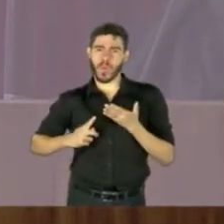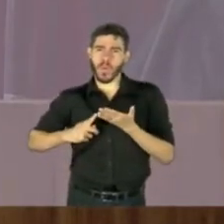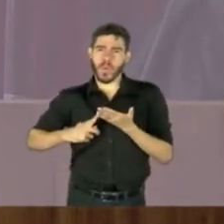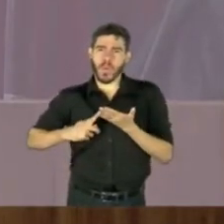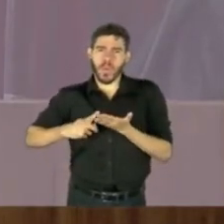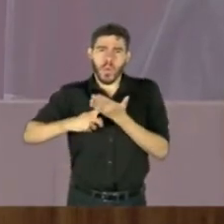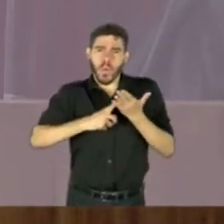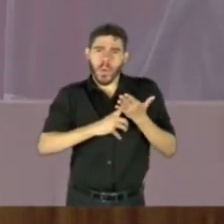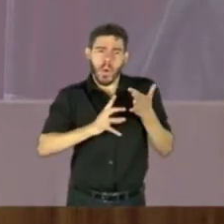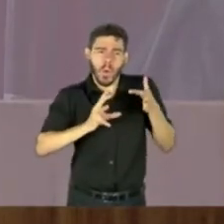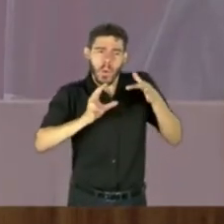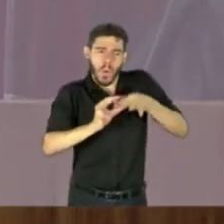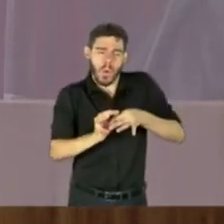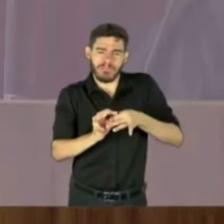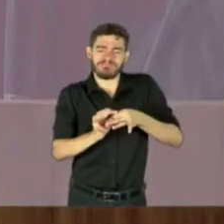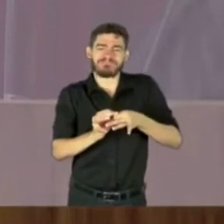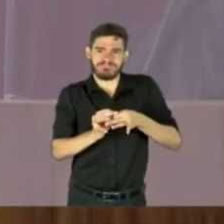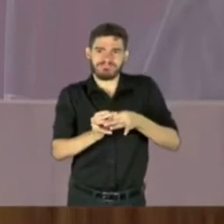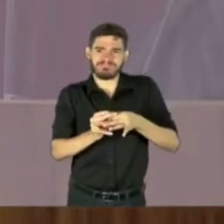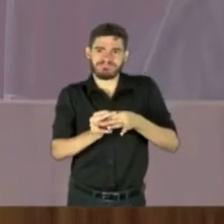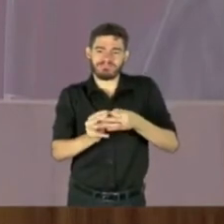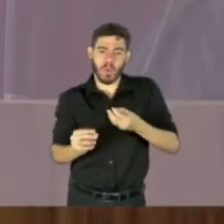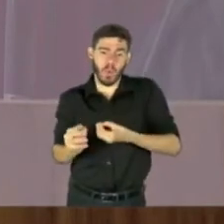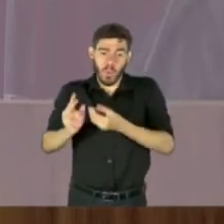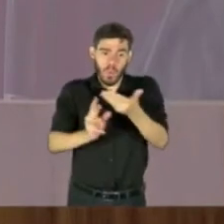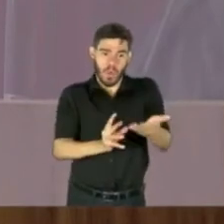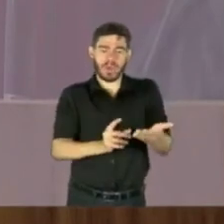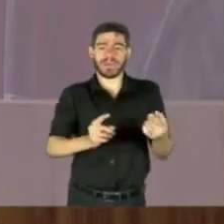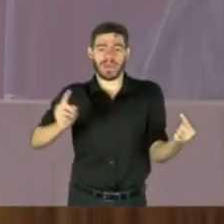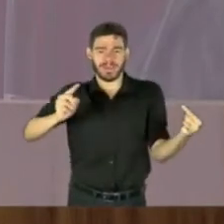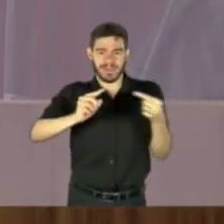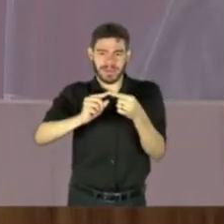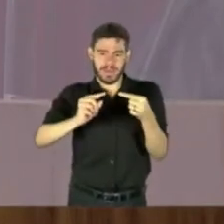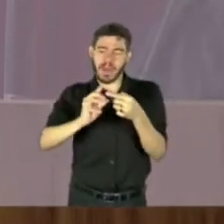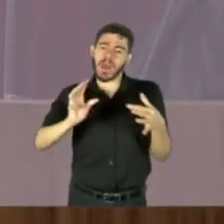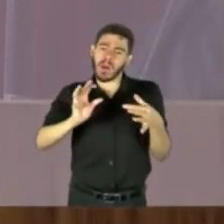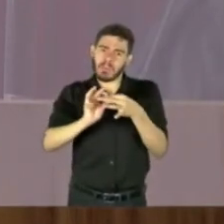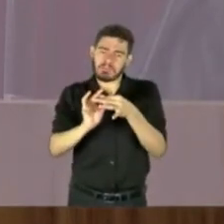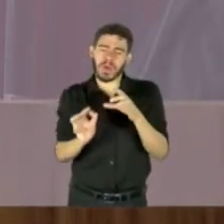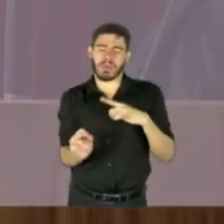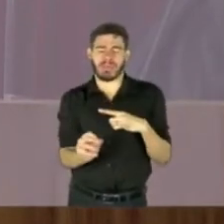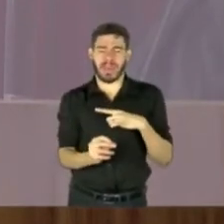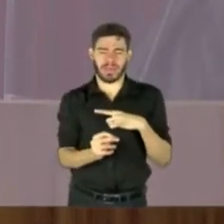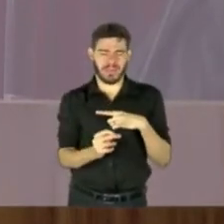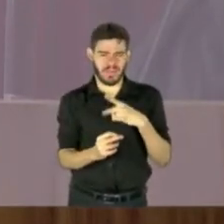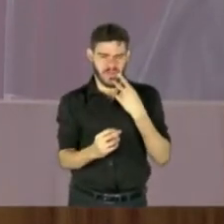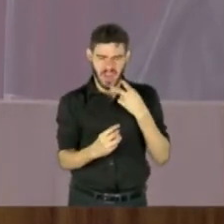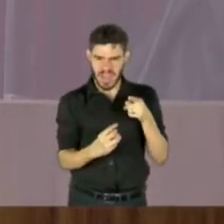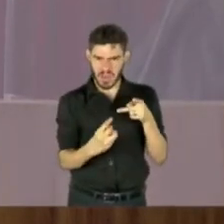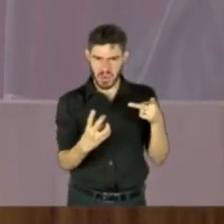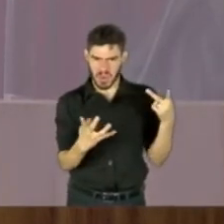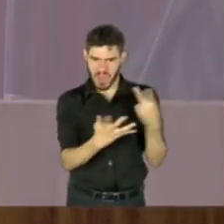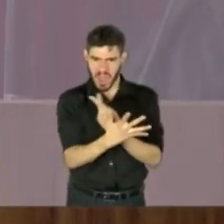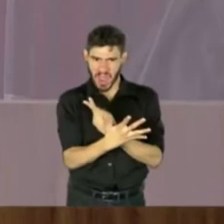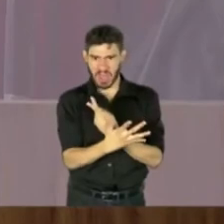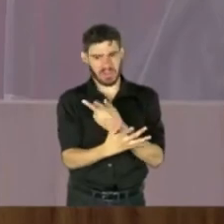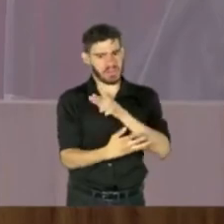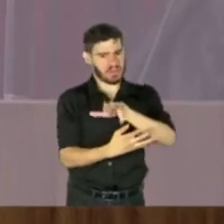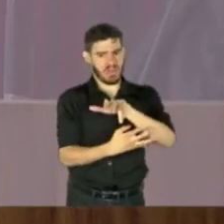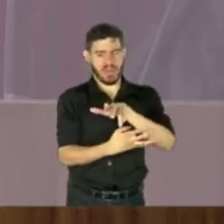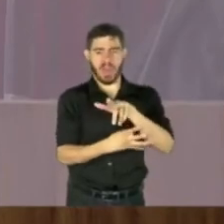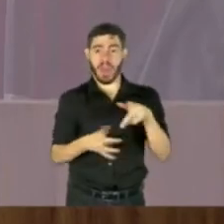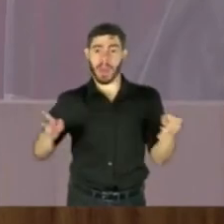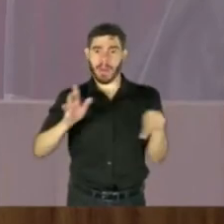conectada com essas entregas. Ou seja, não que isso seja ilícito, a própria